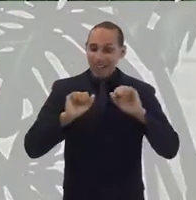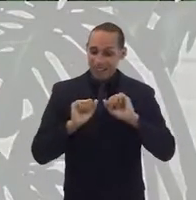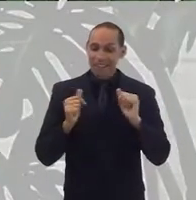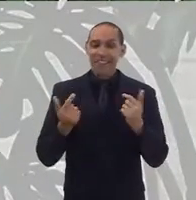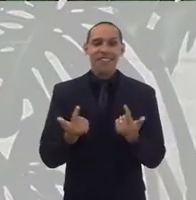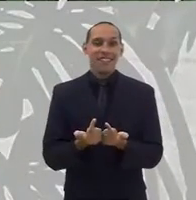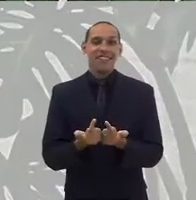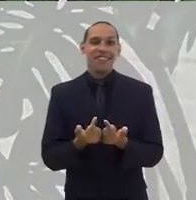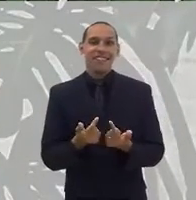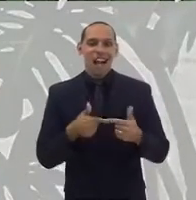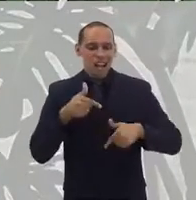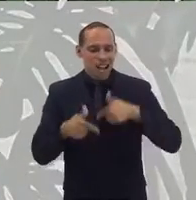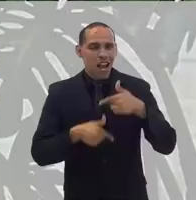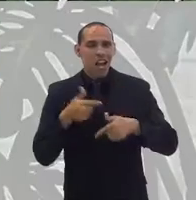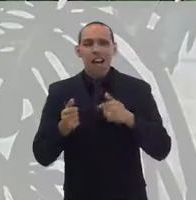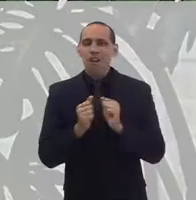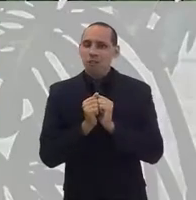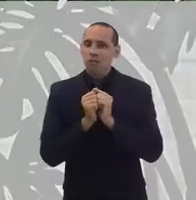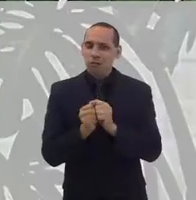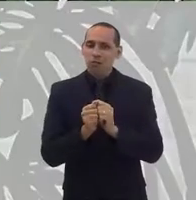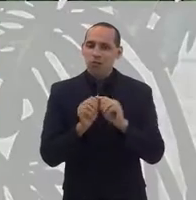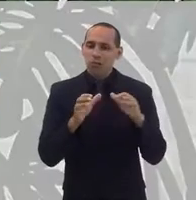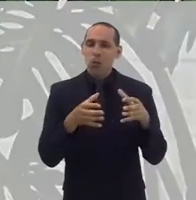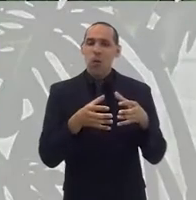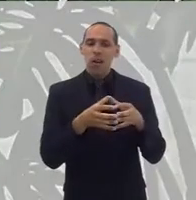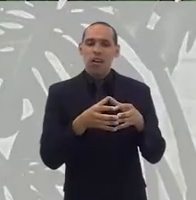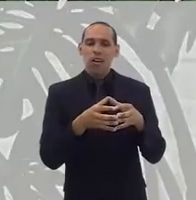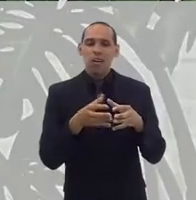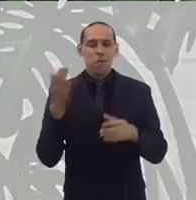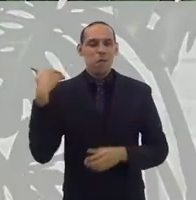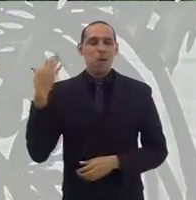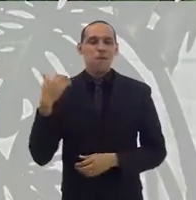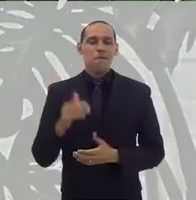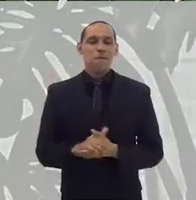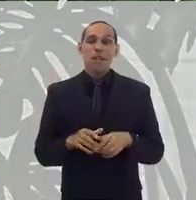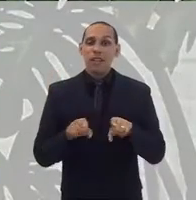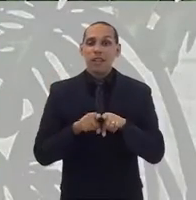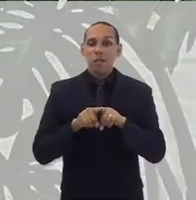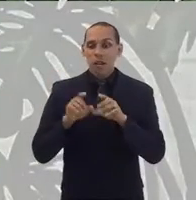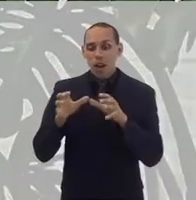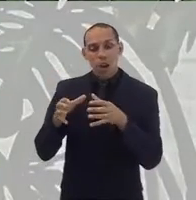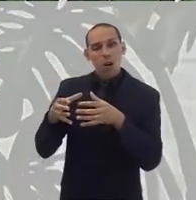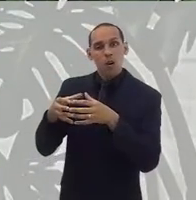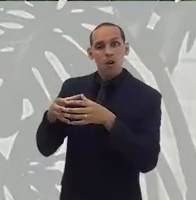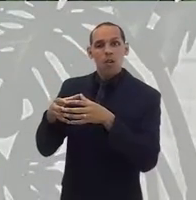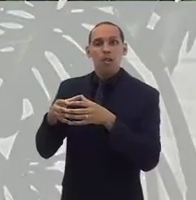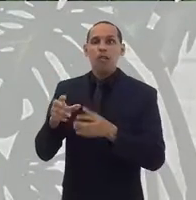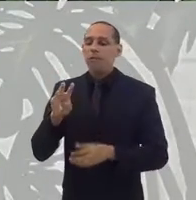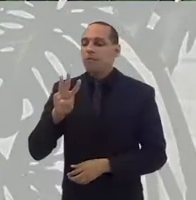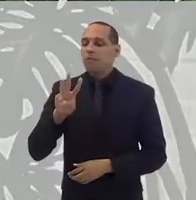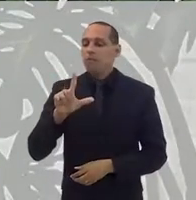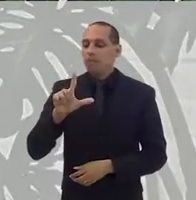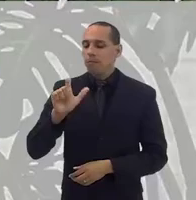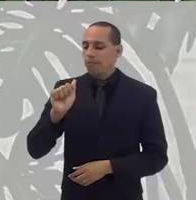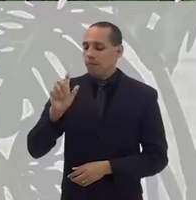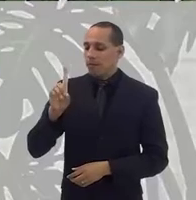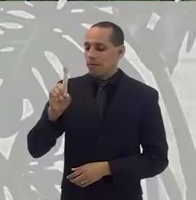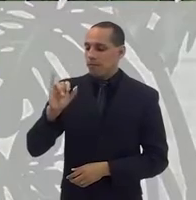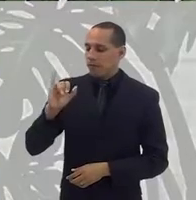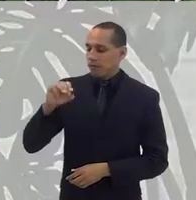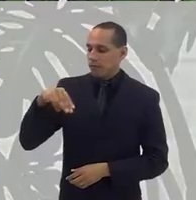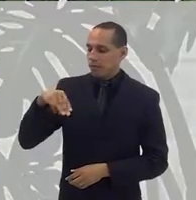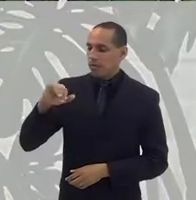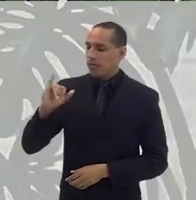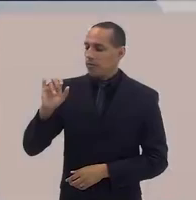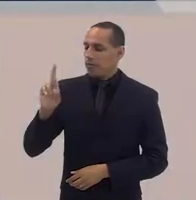aqui da LERJ, trabalhou junto à Comissão de Direitos Humanos, faz parte do Conselho Deliberativo do Instituto Vladimir Herzog.